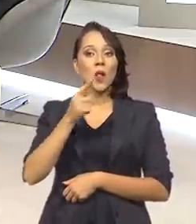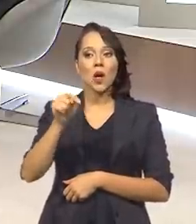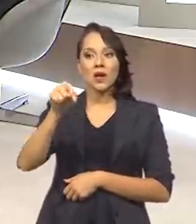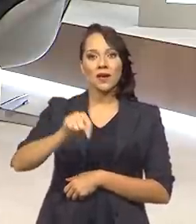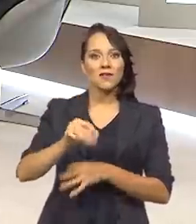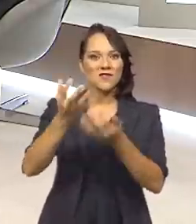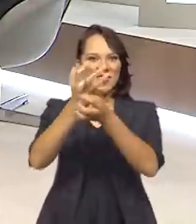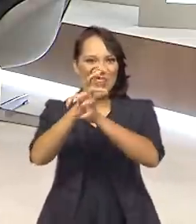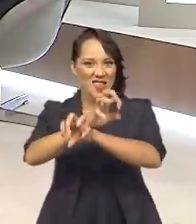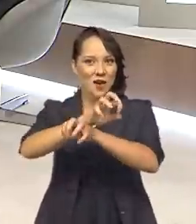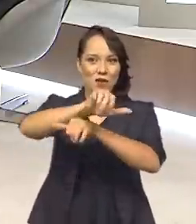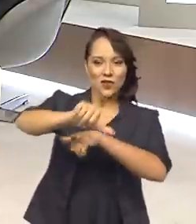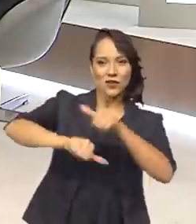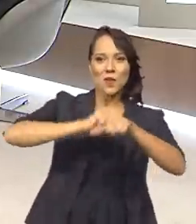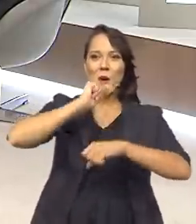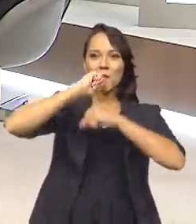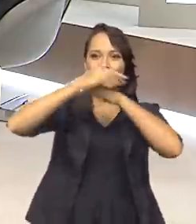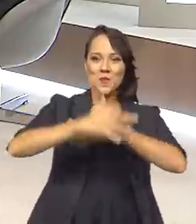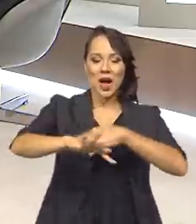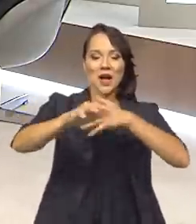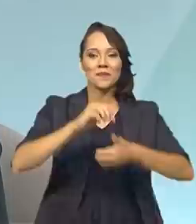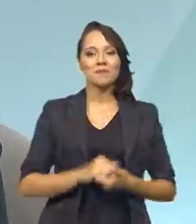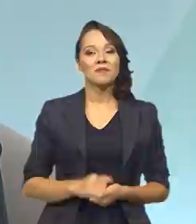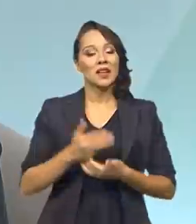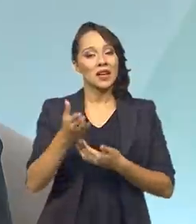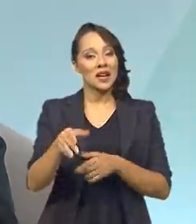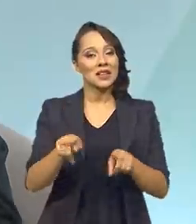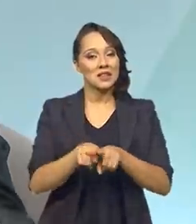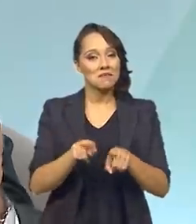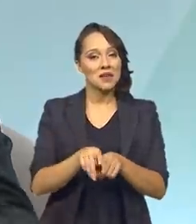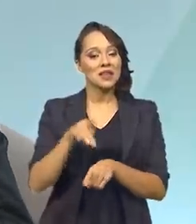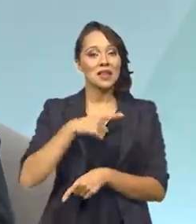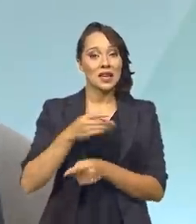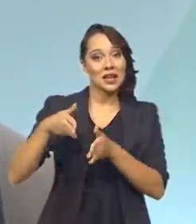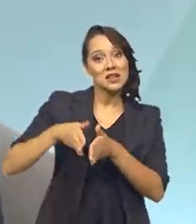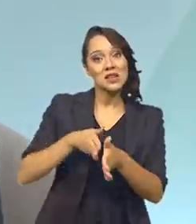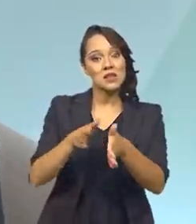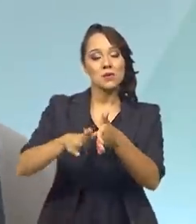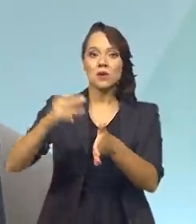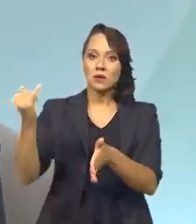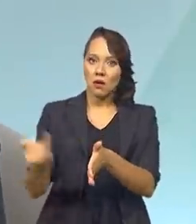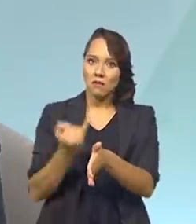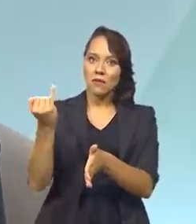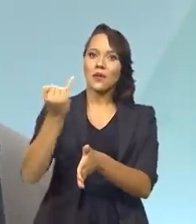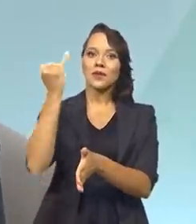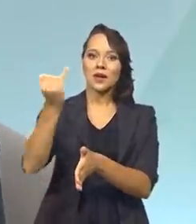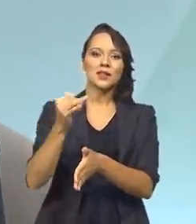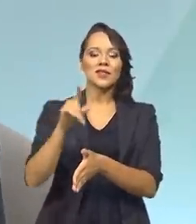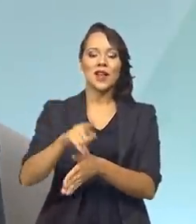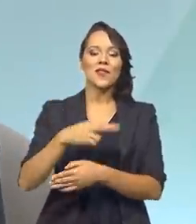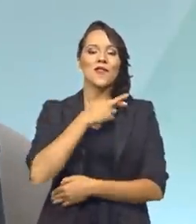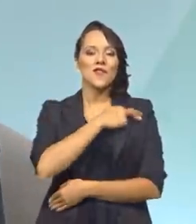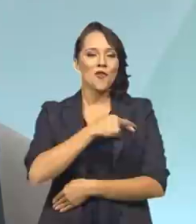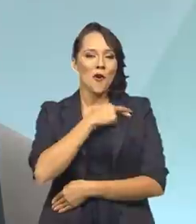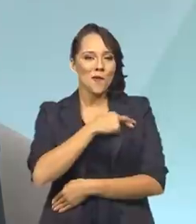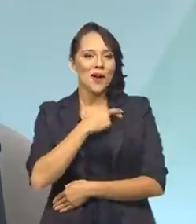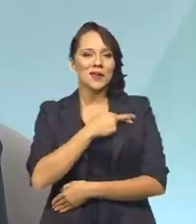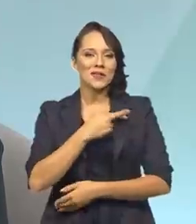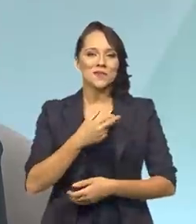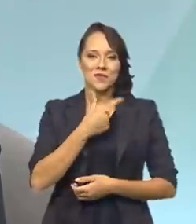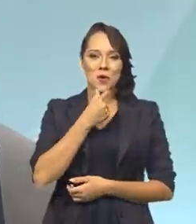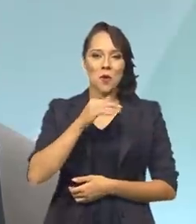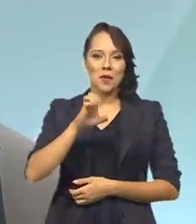viraria mal um dia. E lá, inclusive, pereniza o Vaza Barris, aquele rio tão importante do romance de Euclides da Cunha.